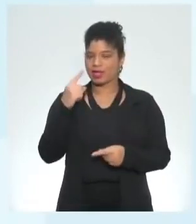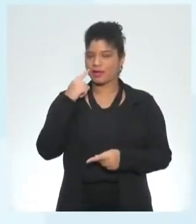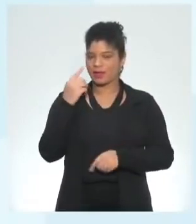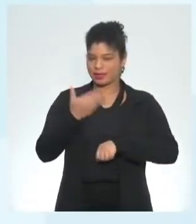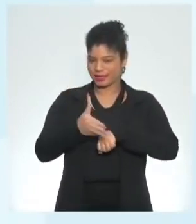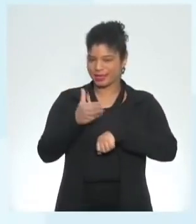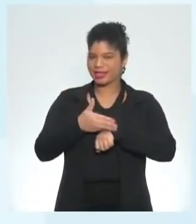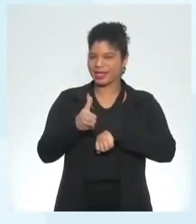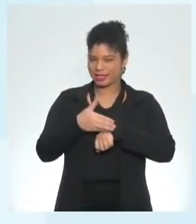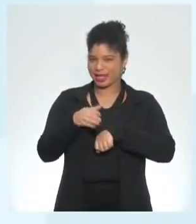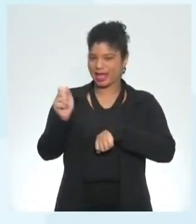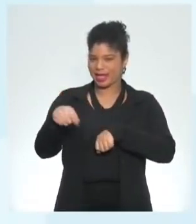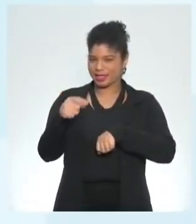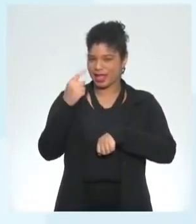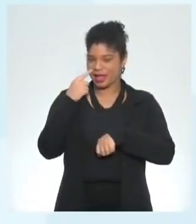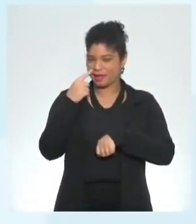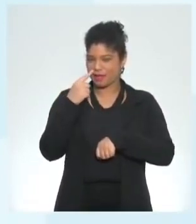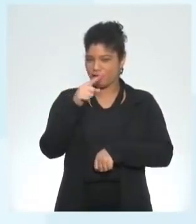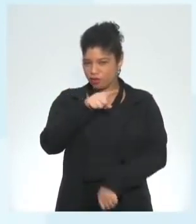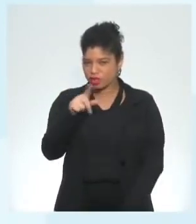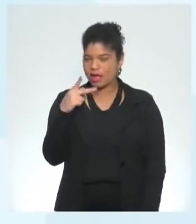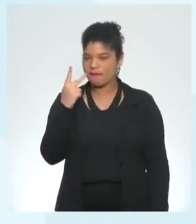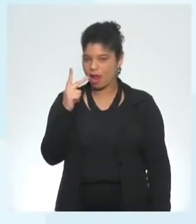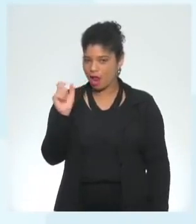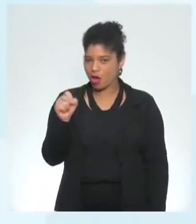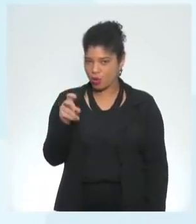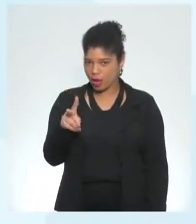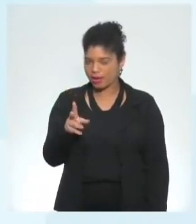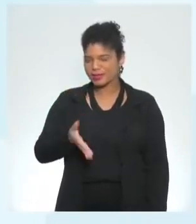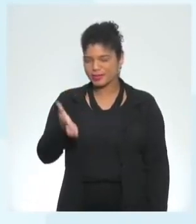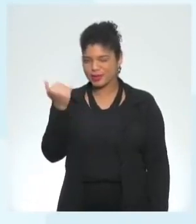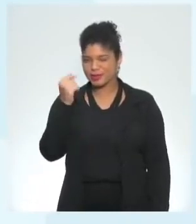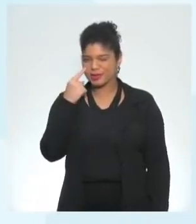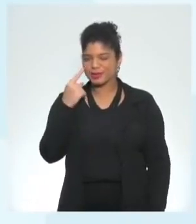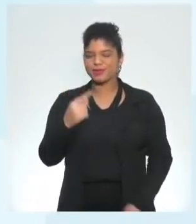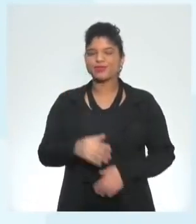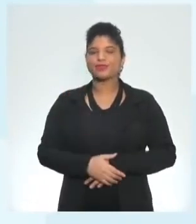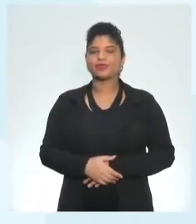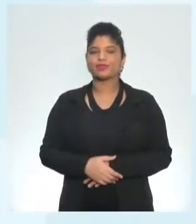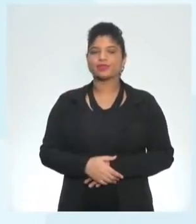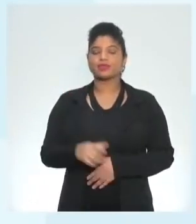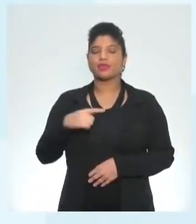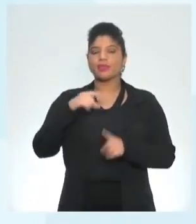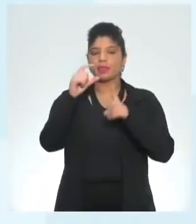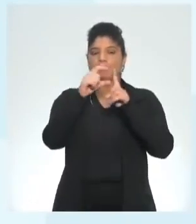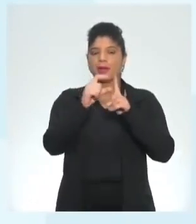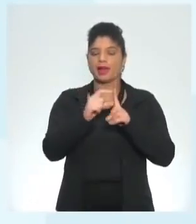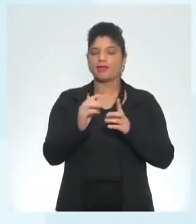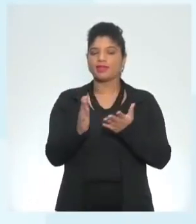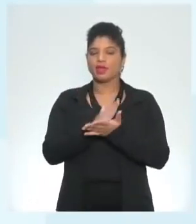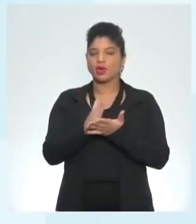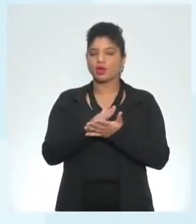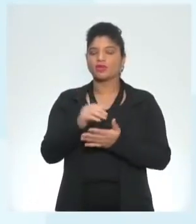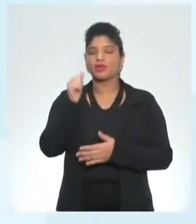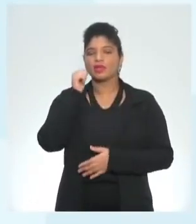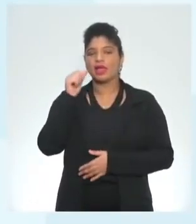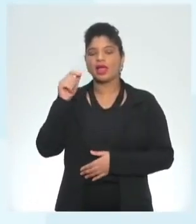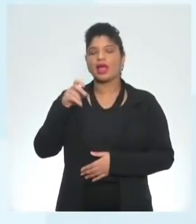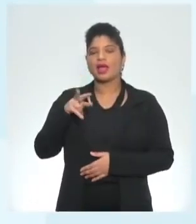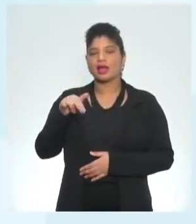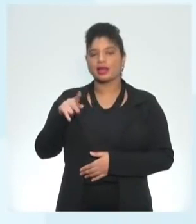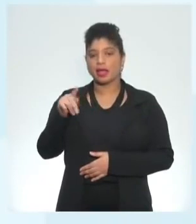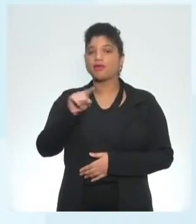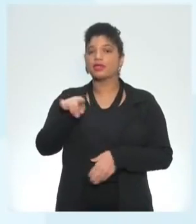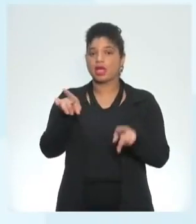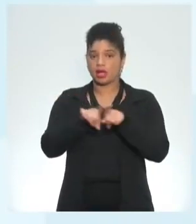praticar um pouquinho dessa pronúncia com vocês tudo bem então aparecendo lá as palavras a erica vai repetir vocês vão